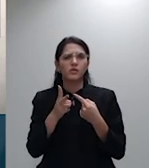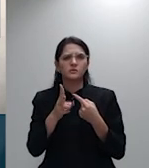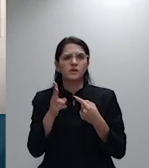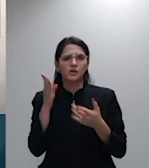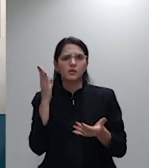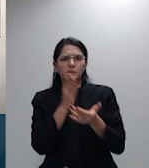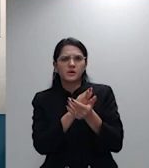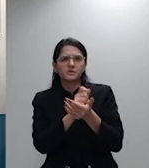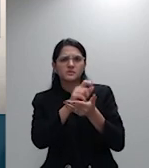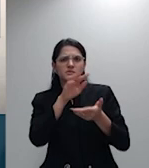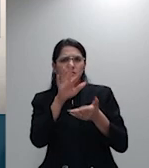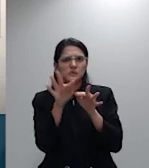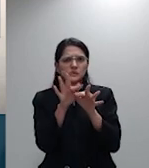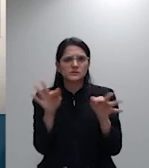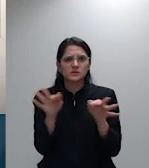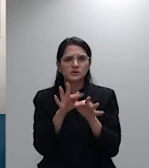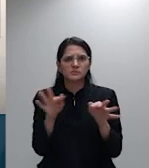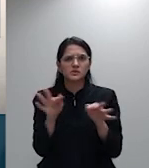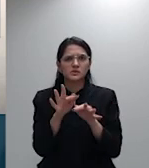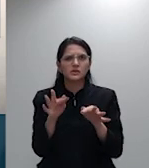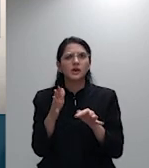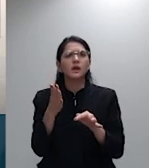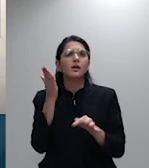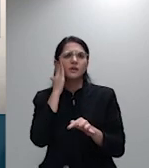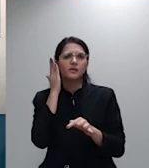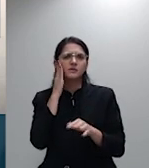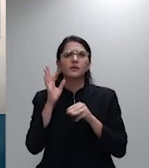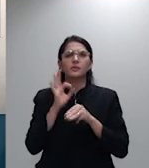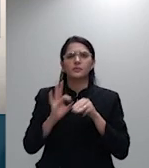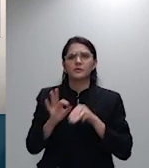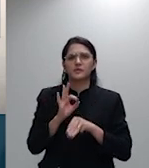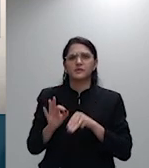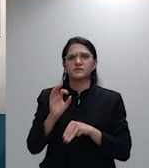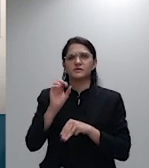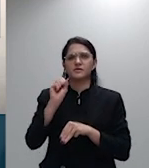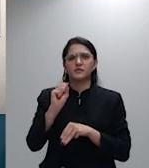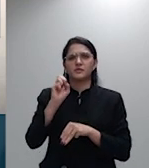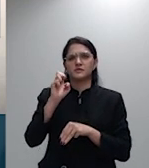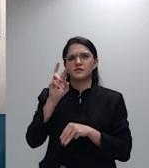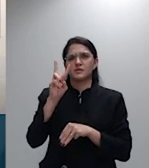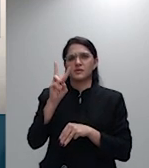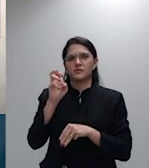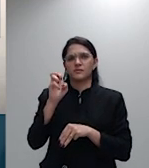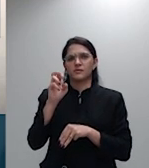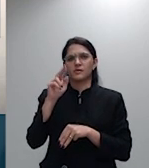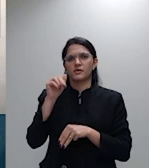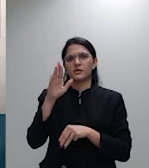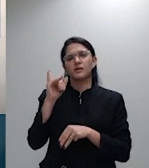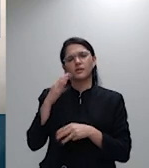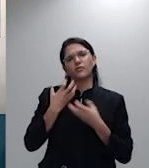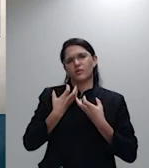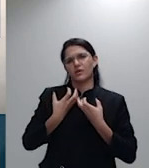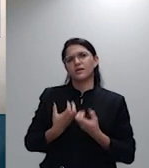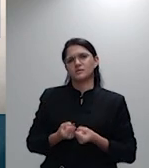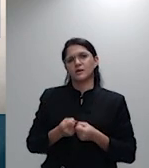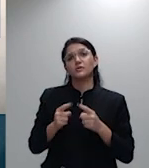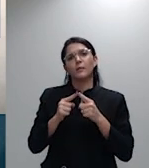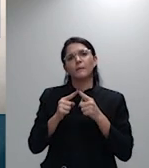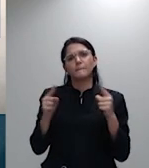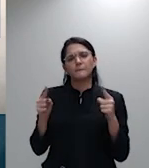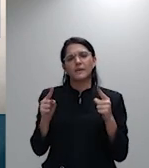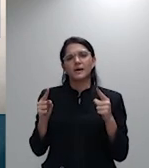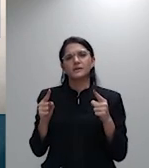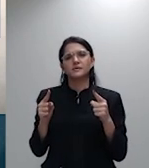está cansado mas eu chamo a julgamento são quatro embargos de